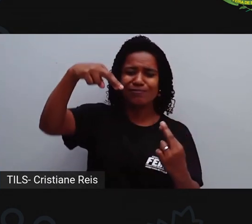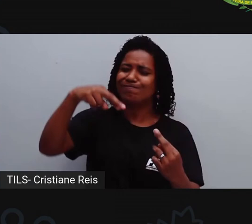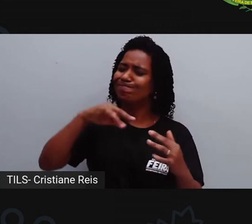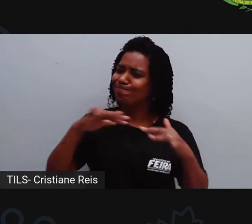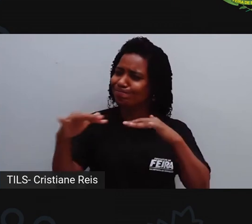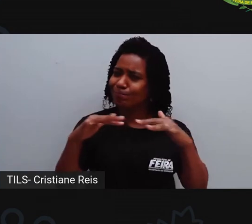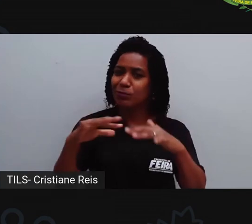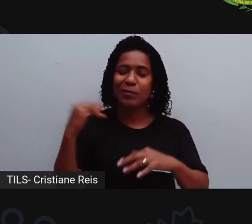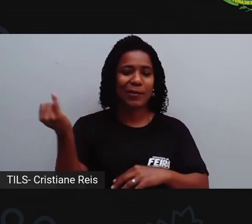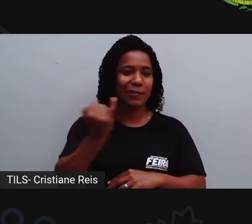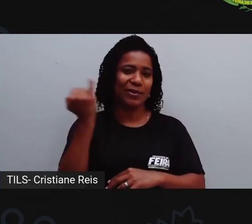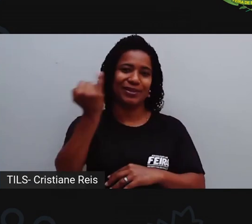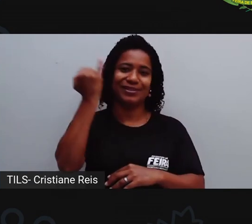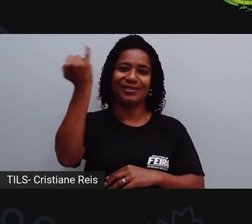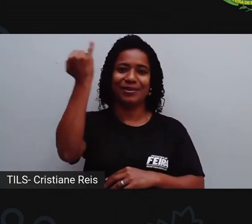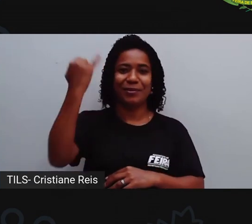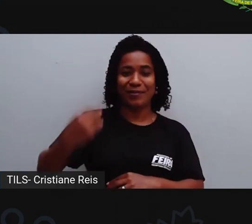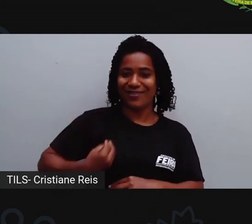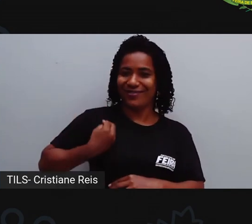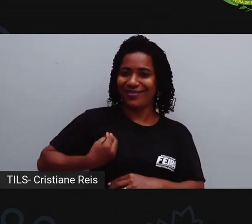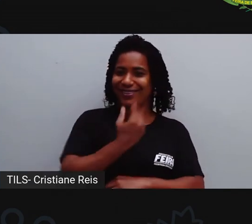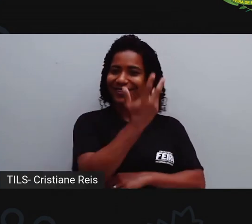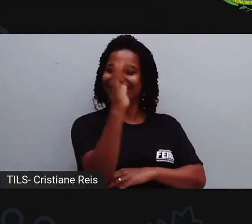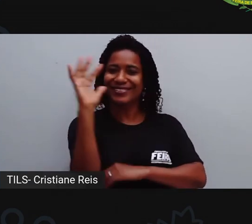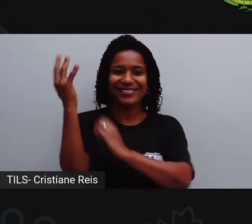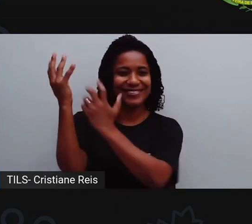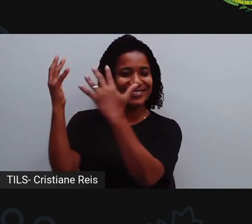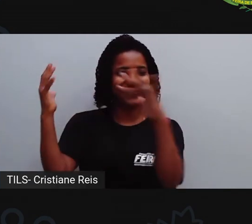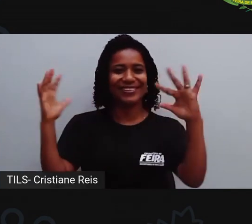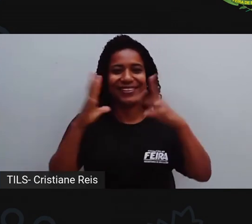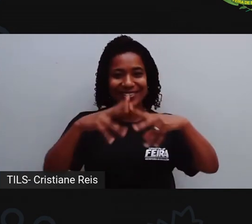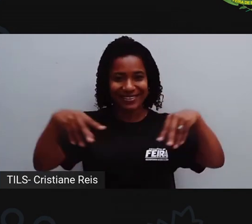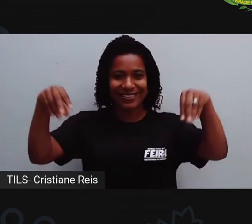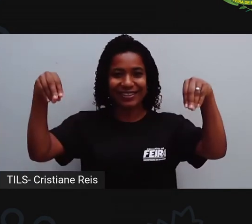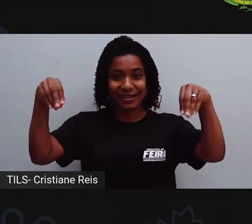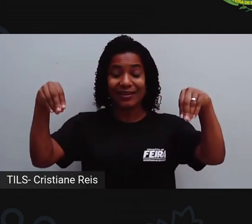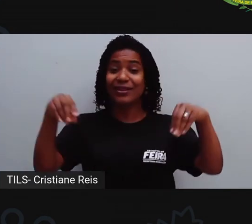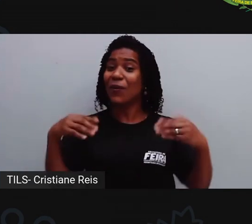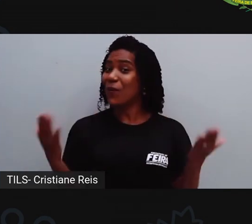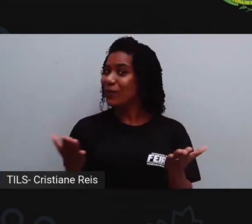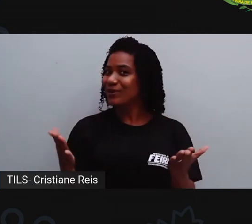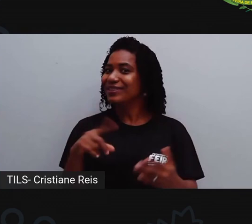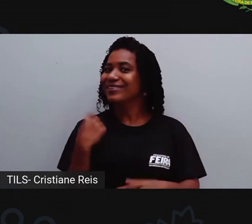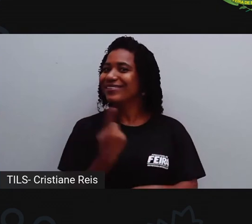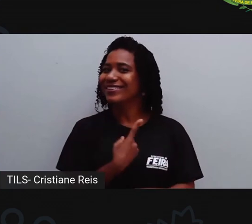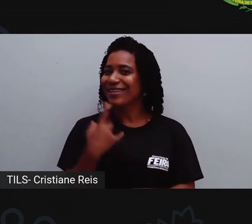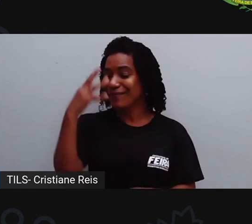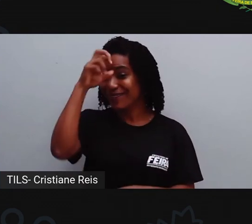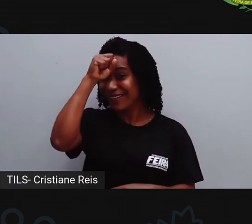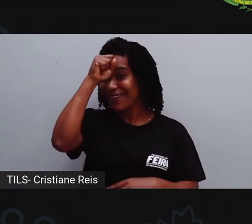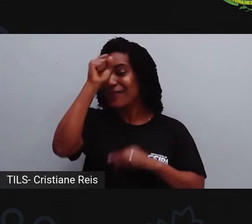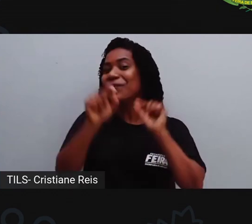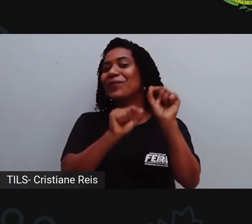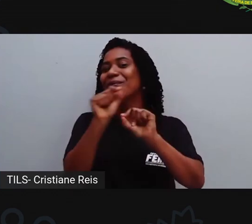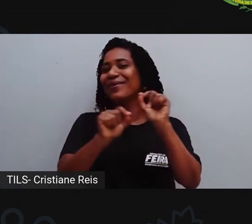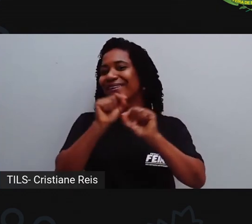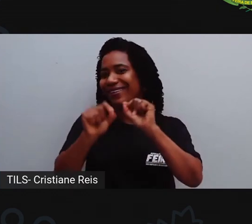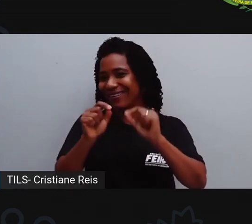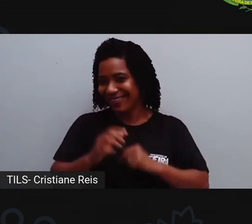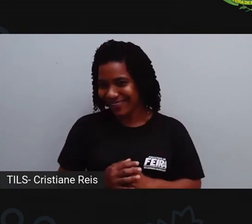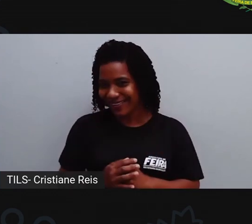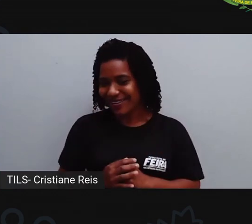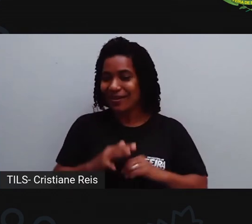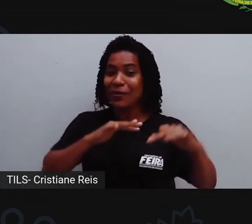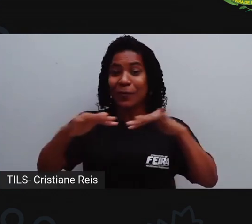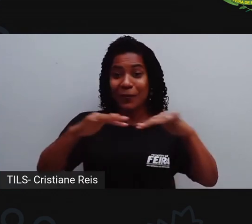para o desenvolvimento da vida na Terra. Bom, o que foi que nós aprendemos hoje? Nós aprendemos um pouco mais sobre o